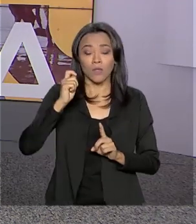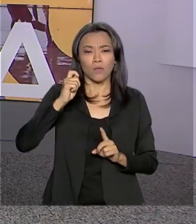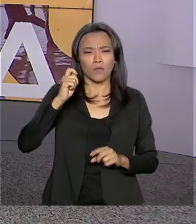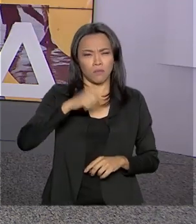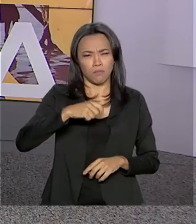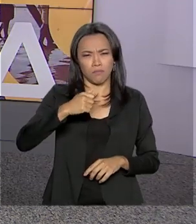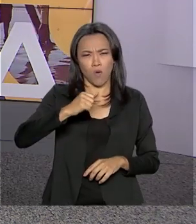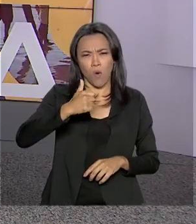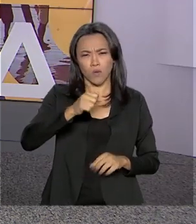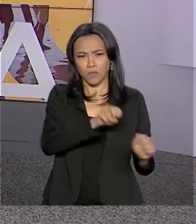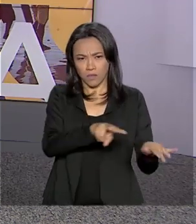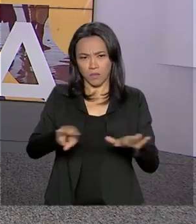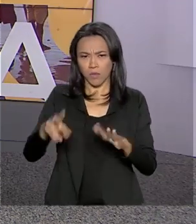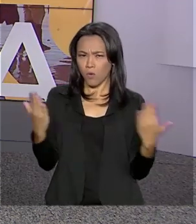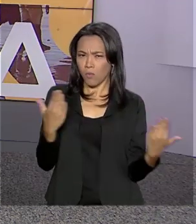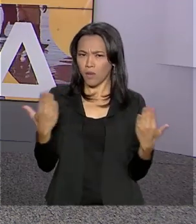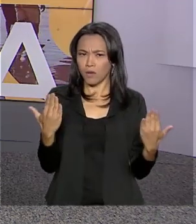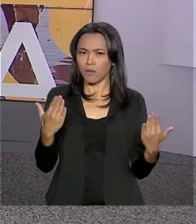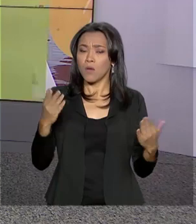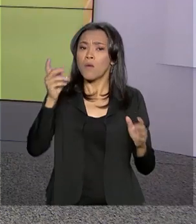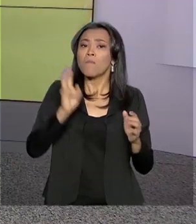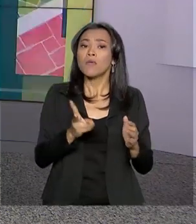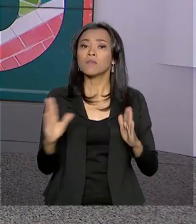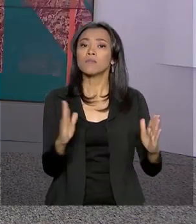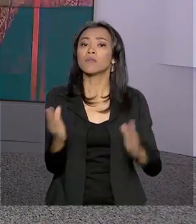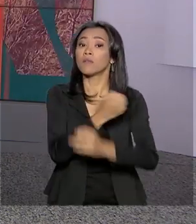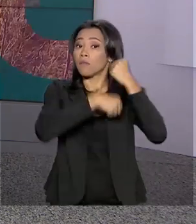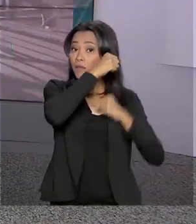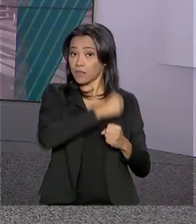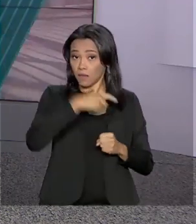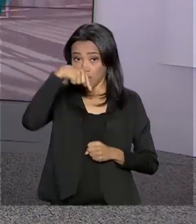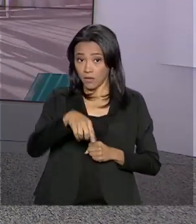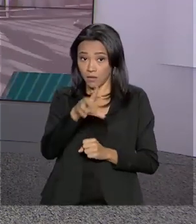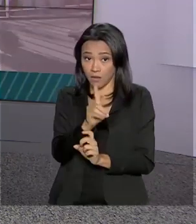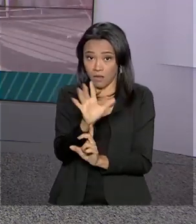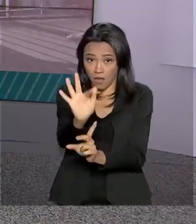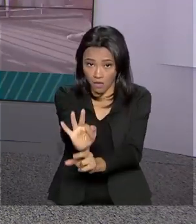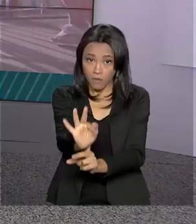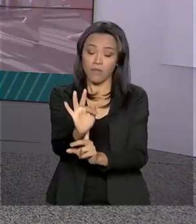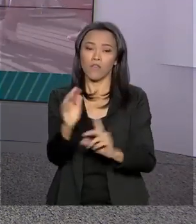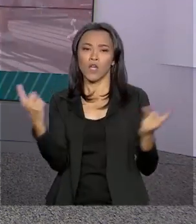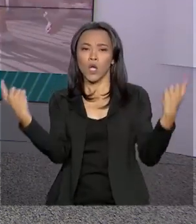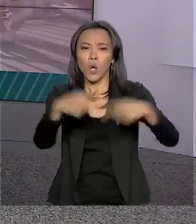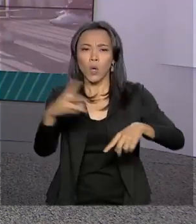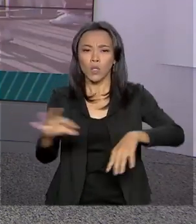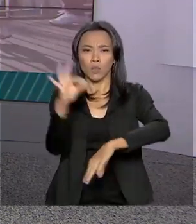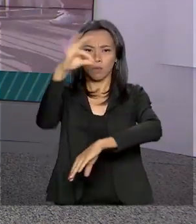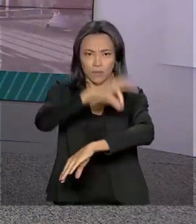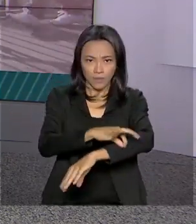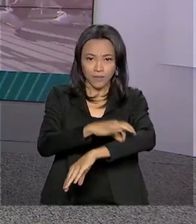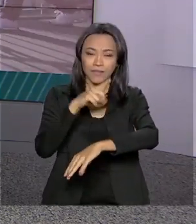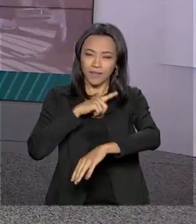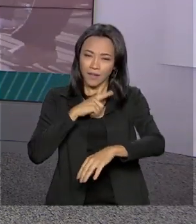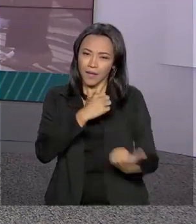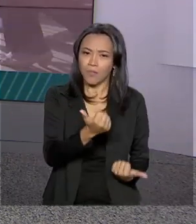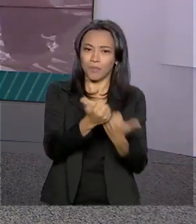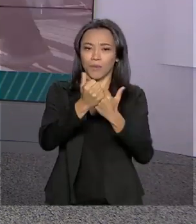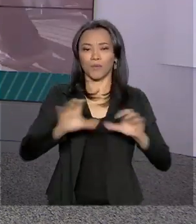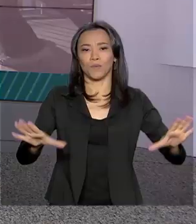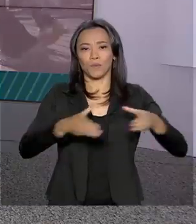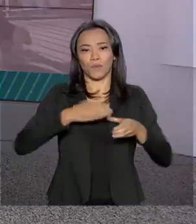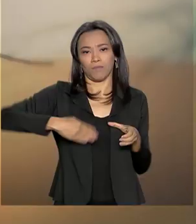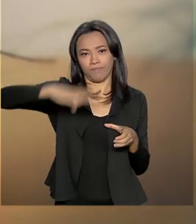comparação com o mesmo período do ano passado. Aqui no Distrito Federal, o combate aos focos do mosquito transmissor da doença ganha reforço do Exército